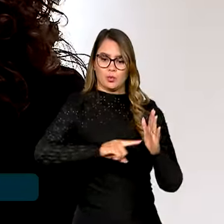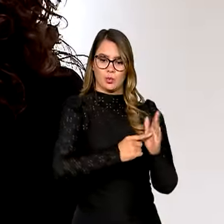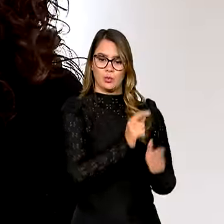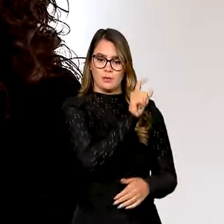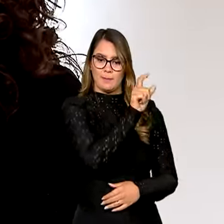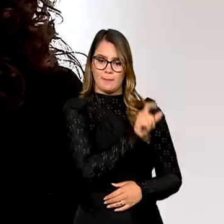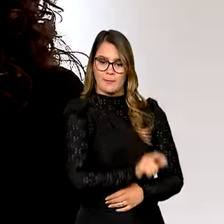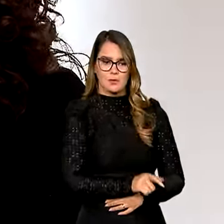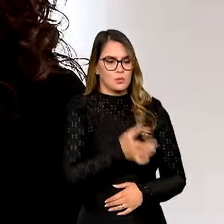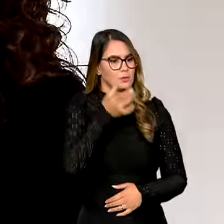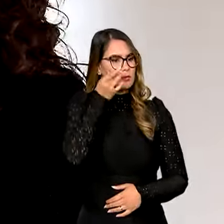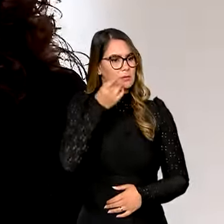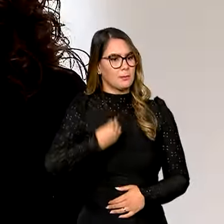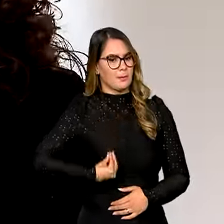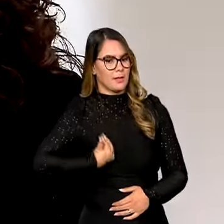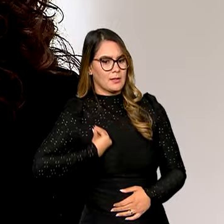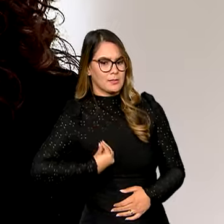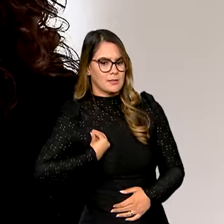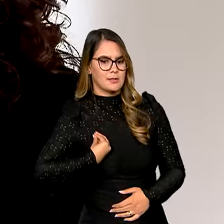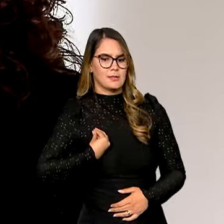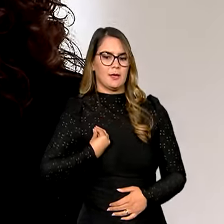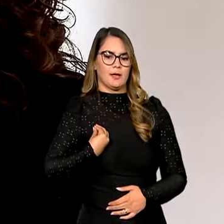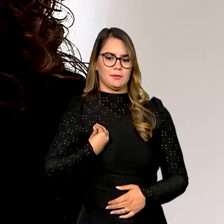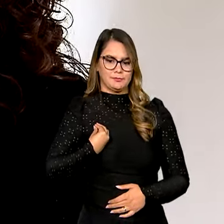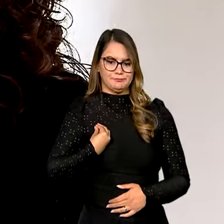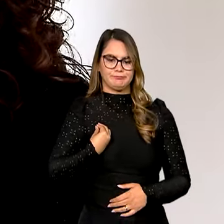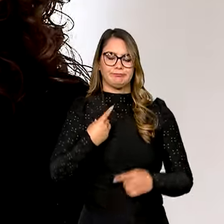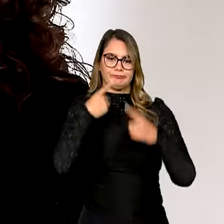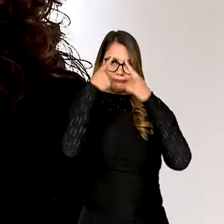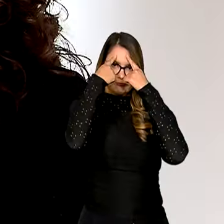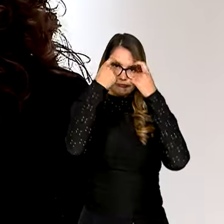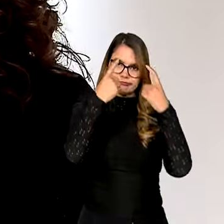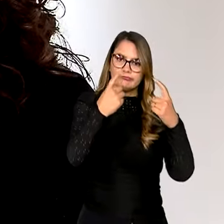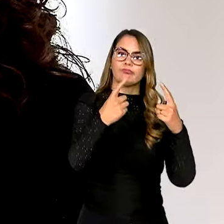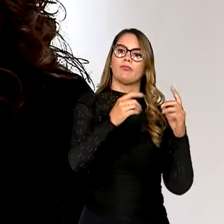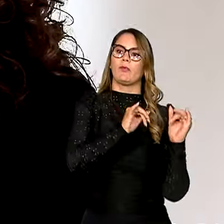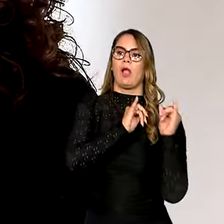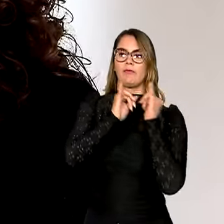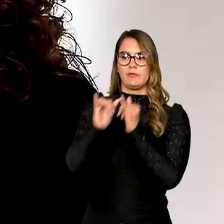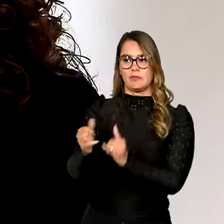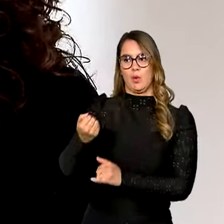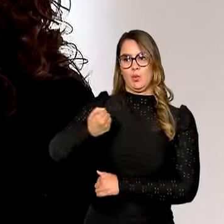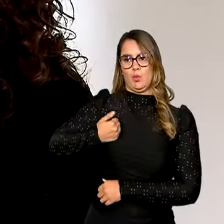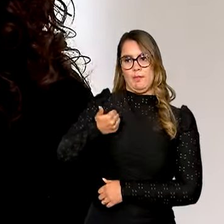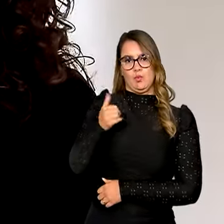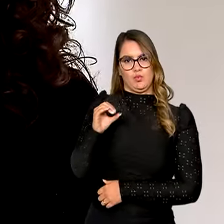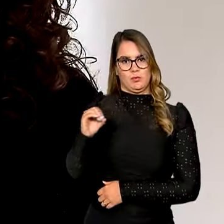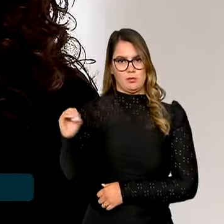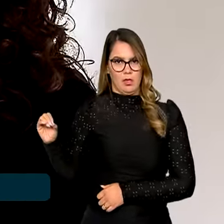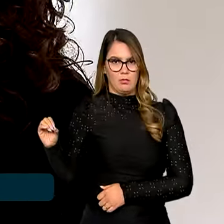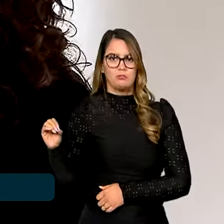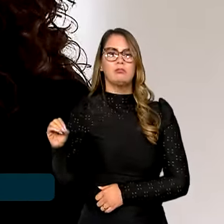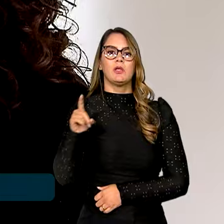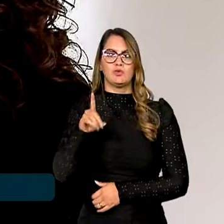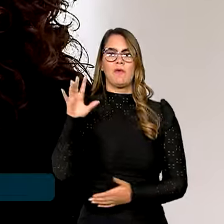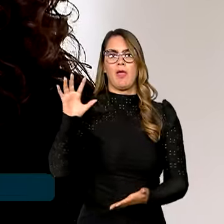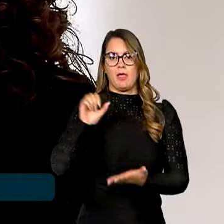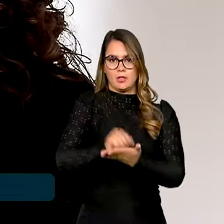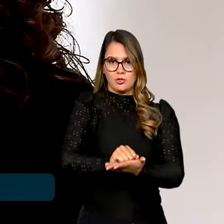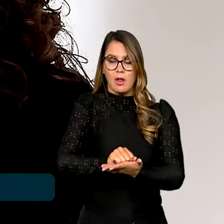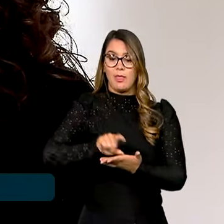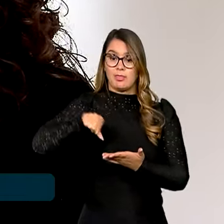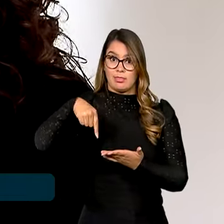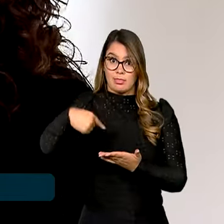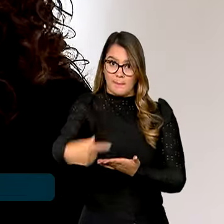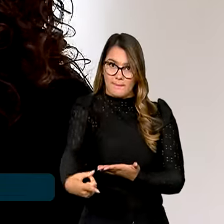pessoas que presenciaram, de alguma forma, essa violência e comunicaram ao Disque 100. Essa demanda vai ser registrada e, após